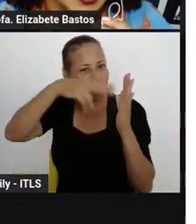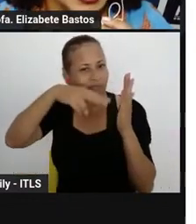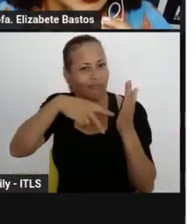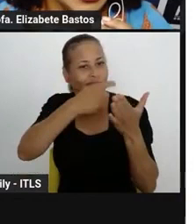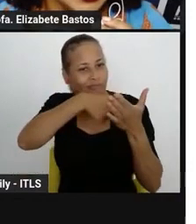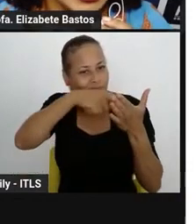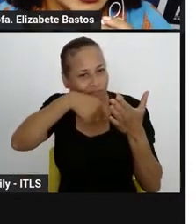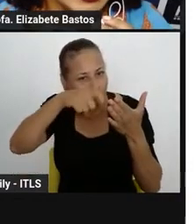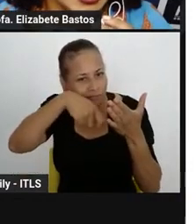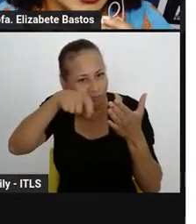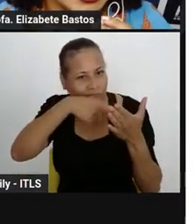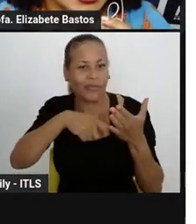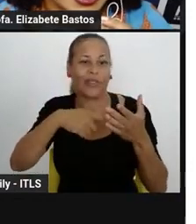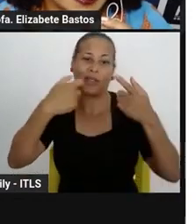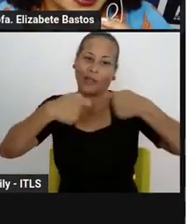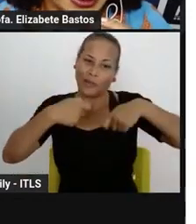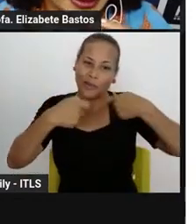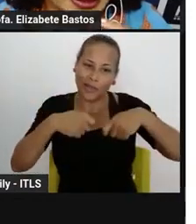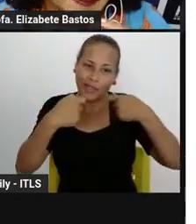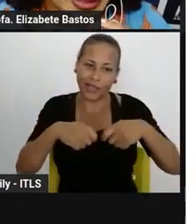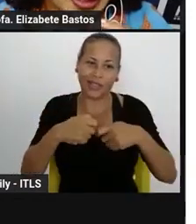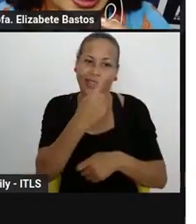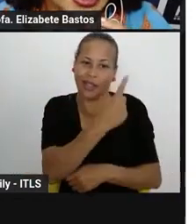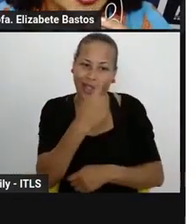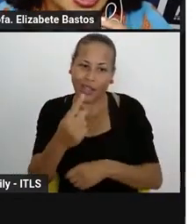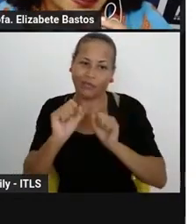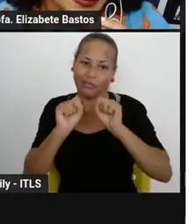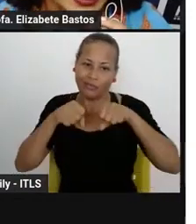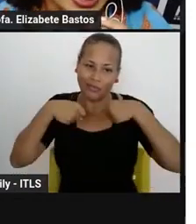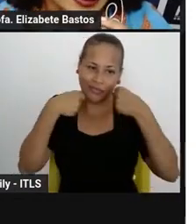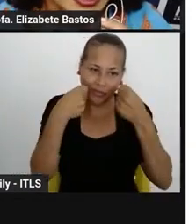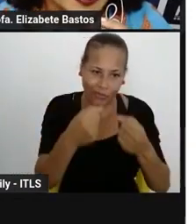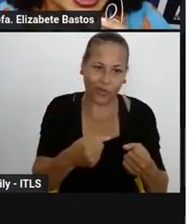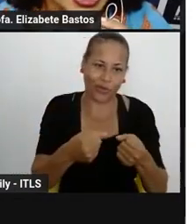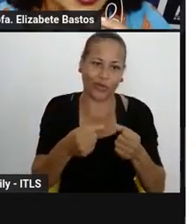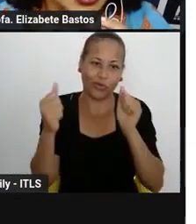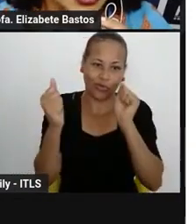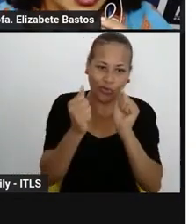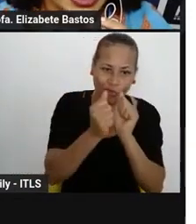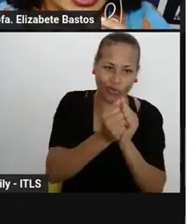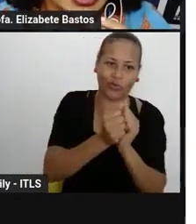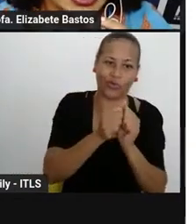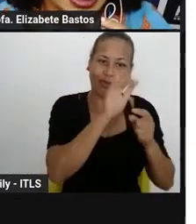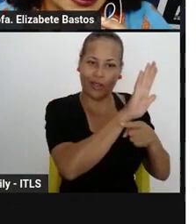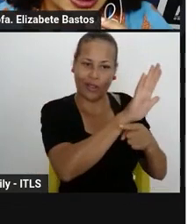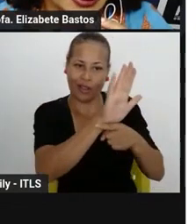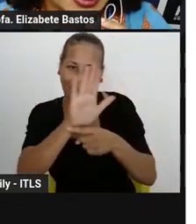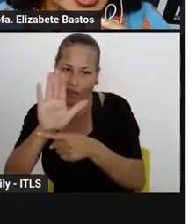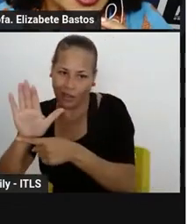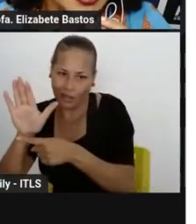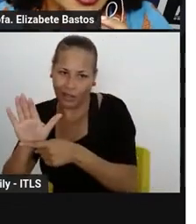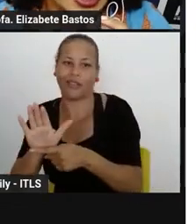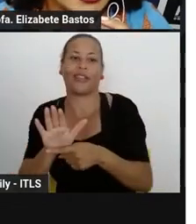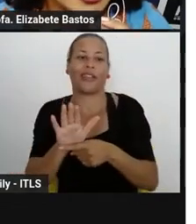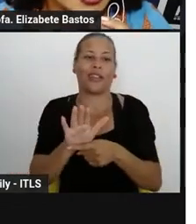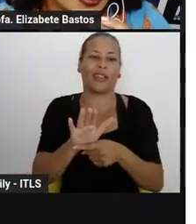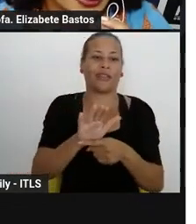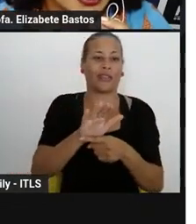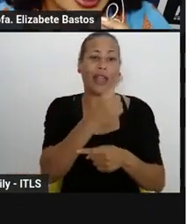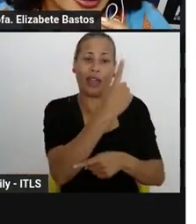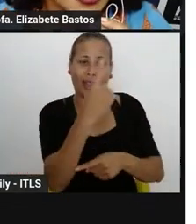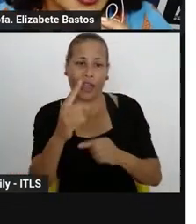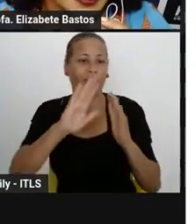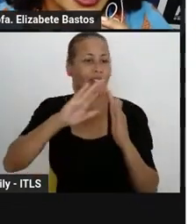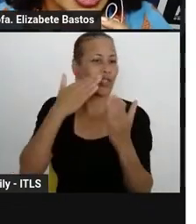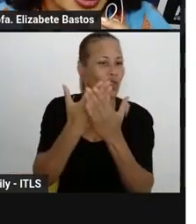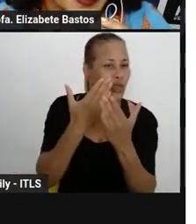escrita é compromisso de todas as áreas e disciplinas e deve se pautar na perspectiva dos diferentes letramentos. Cada escola